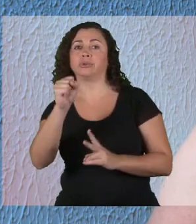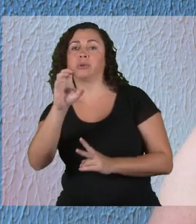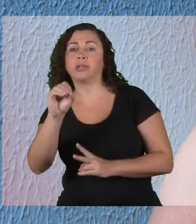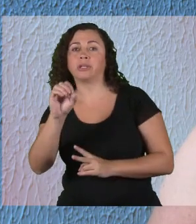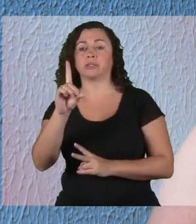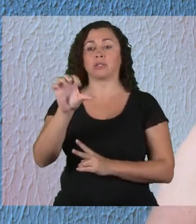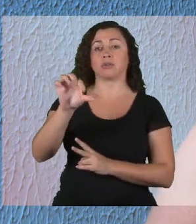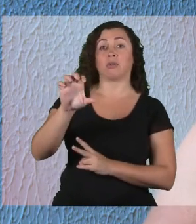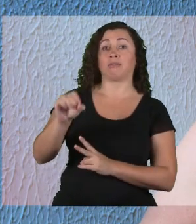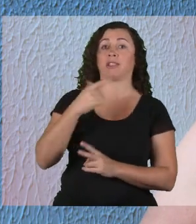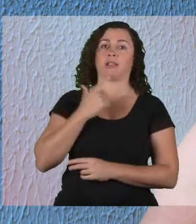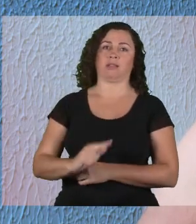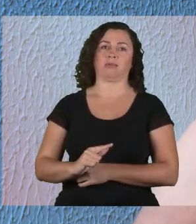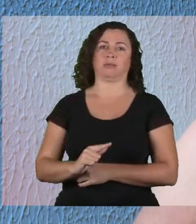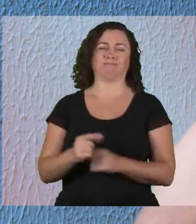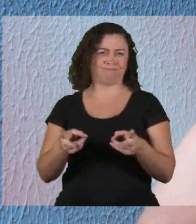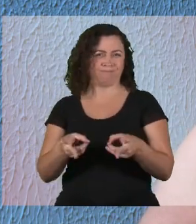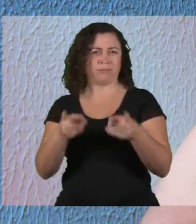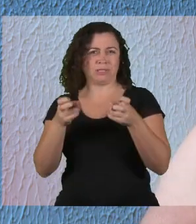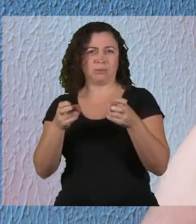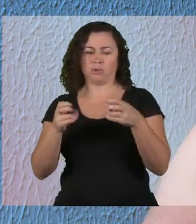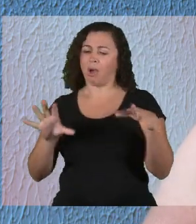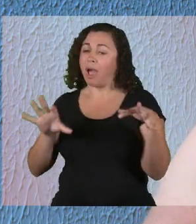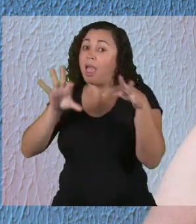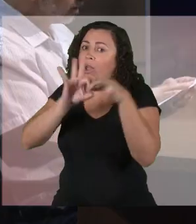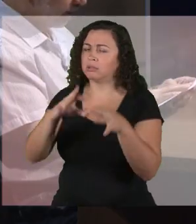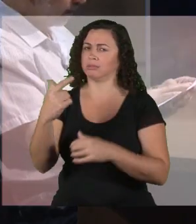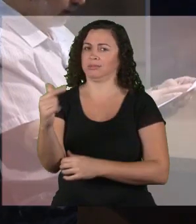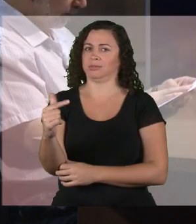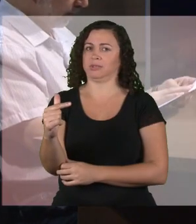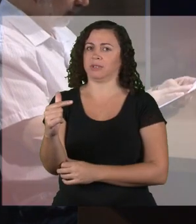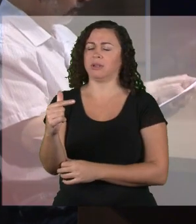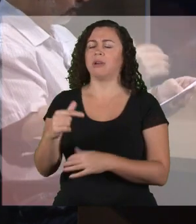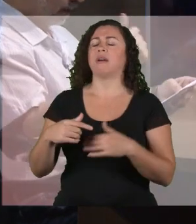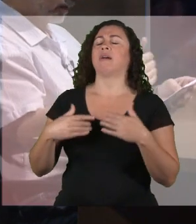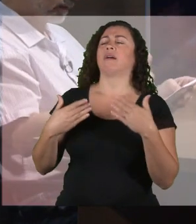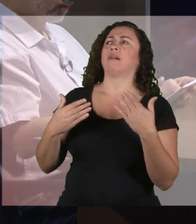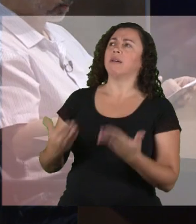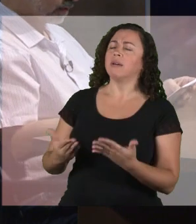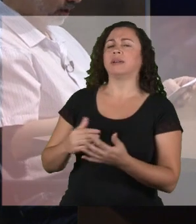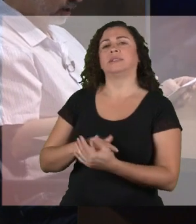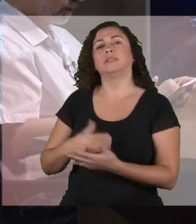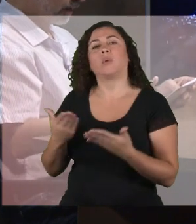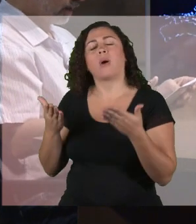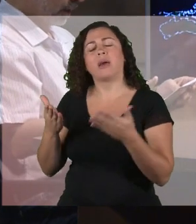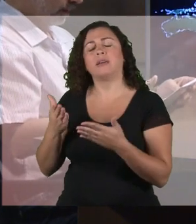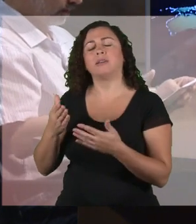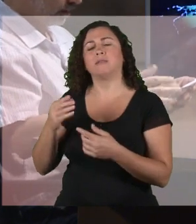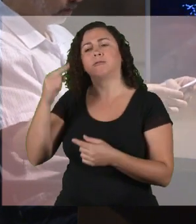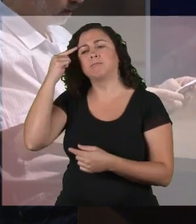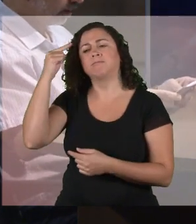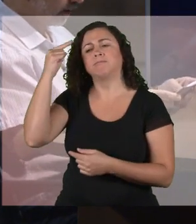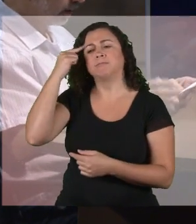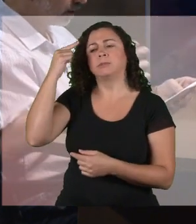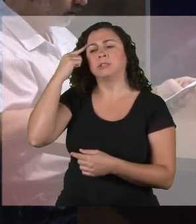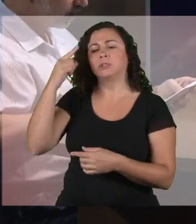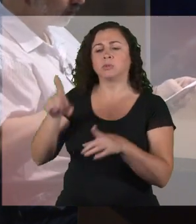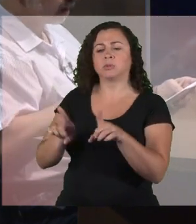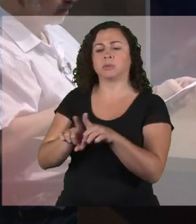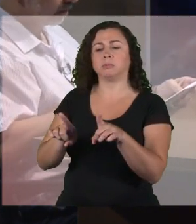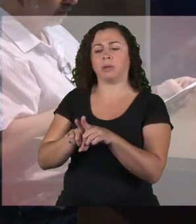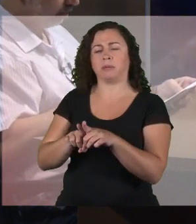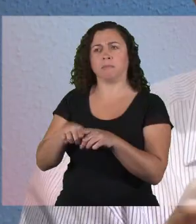180 línguas. Então, professor, não tem nada. Então, aí entra a questão que se põe também,